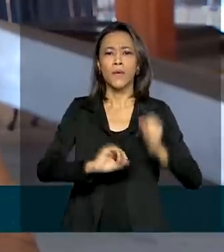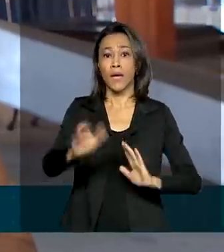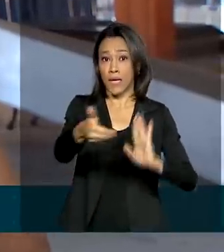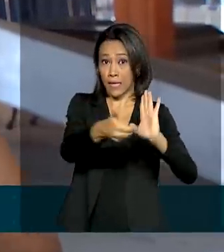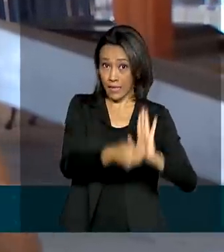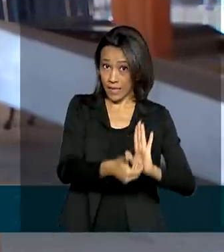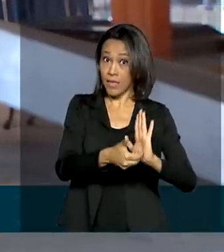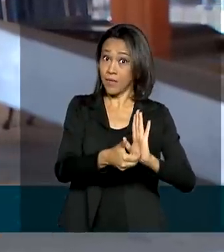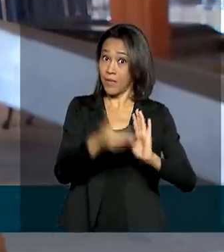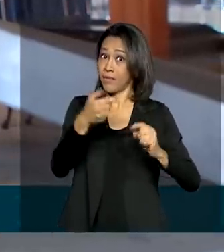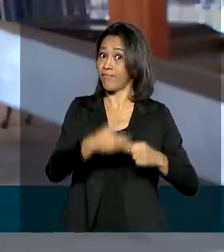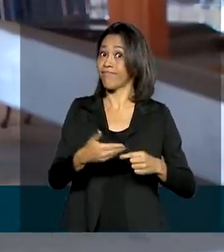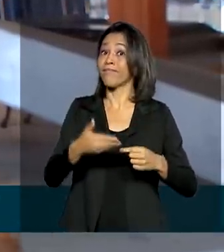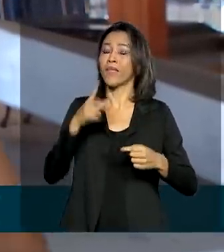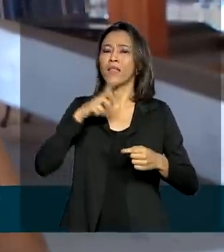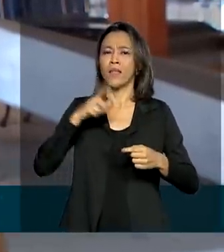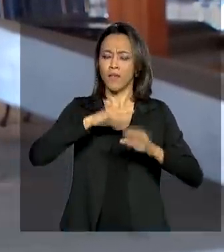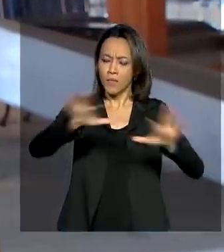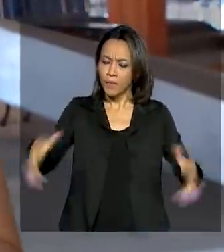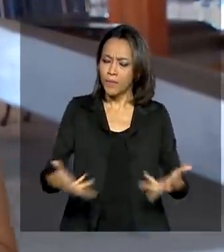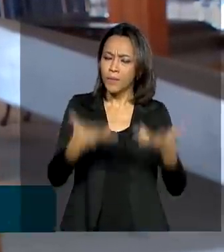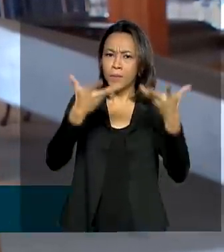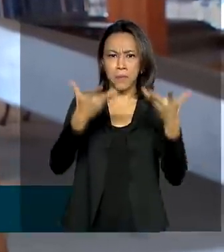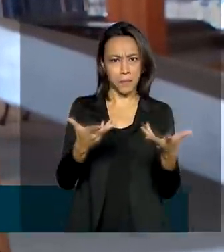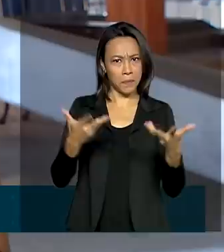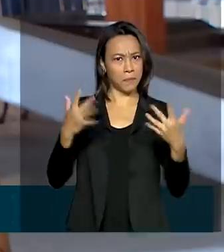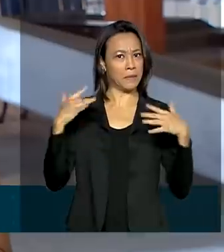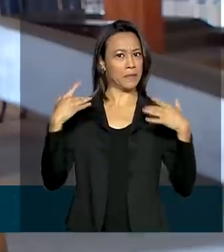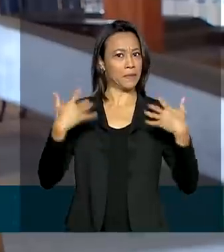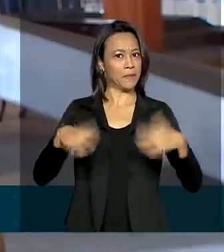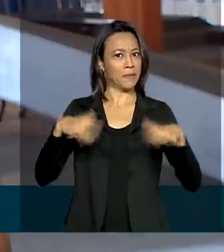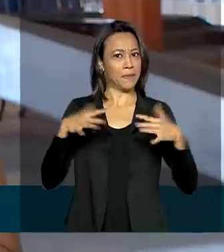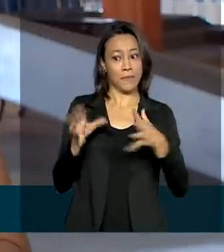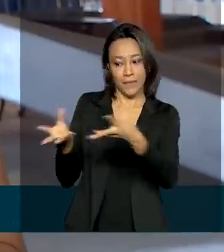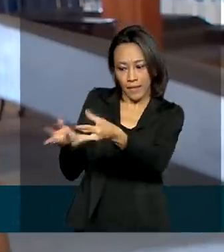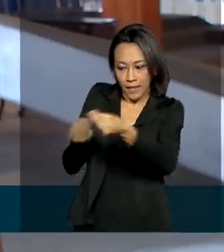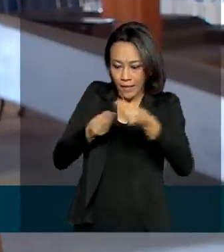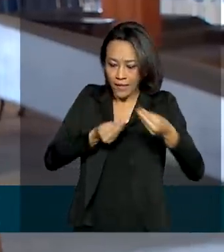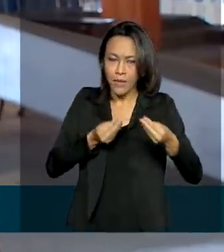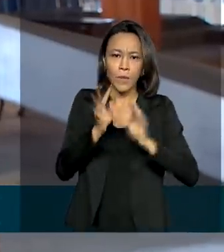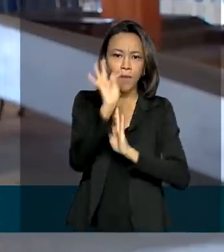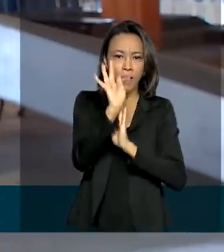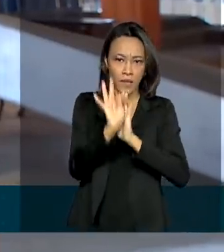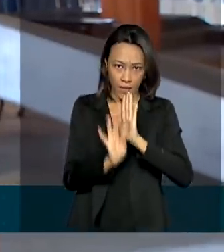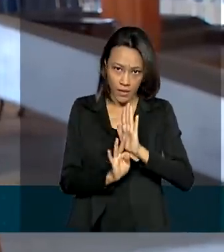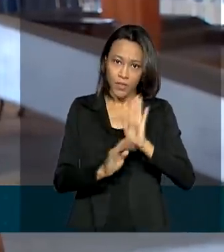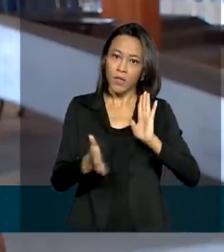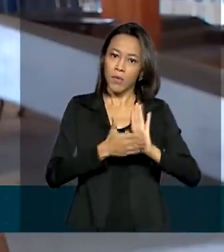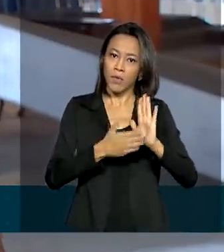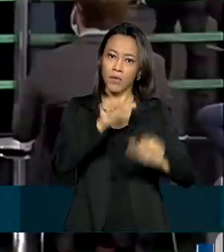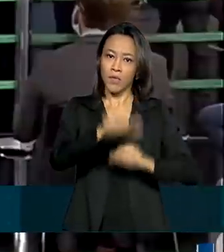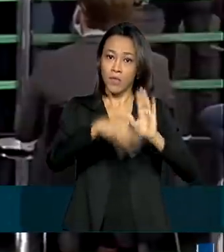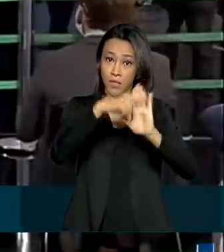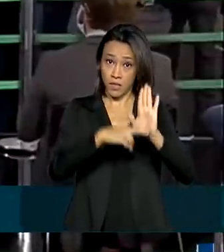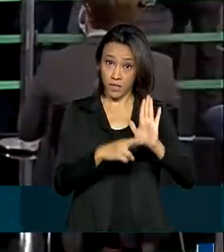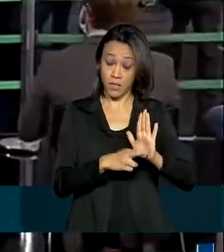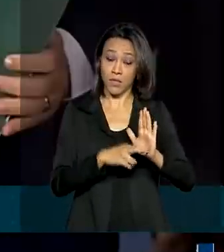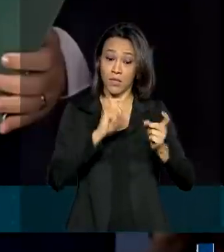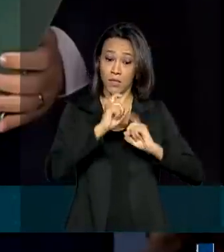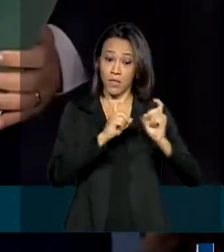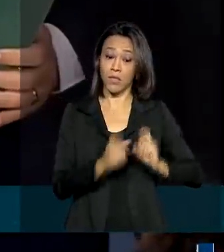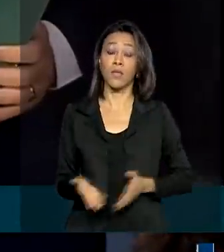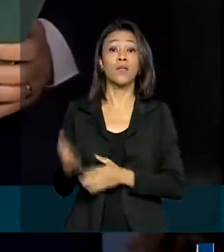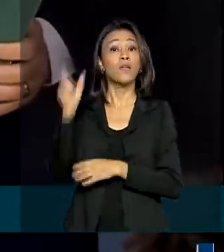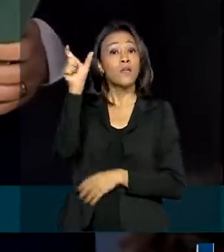realizou uma solenidade, uma cerimônia para receber o texto dessa reforma. E o ministro da Secretaria-Geral aqui da Presidência,